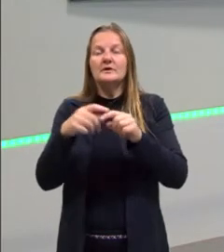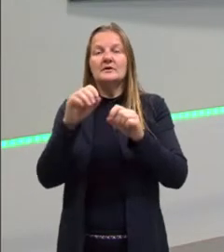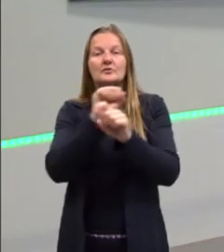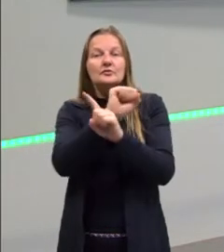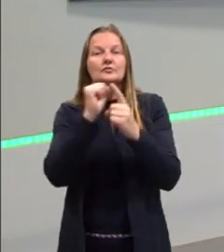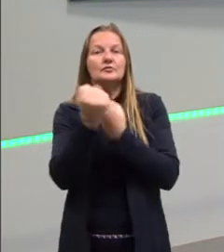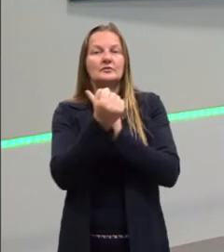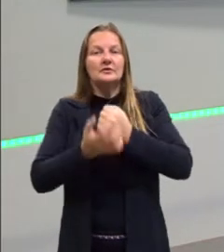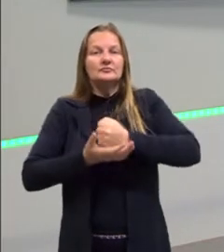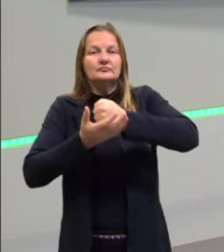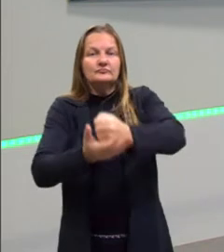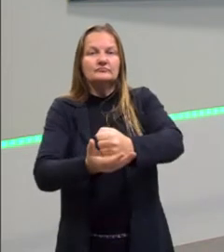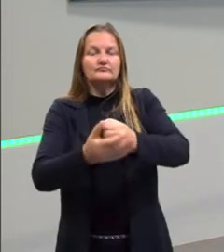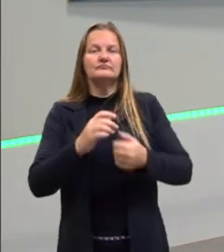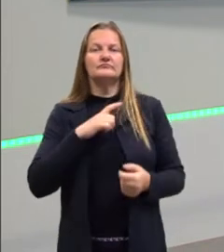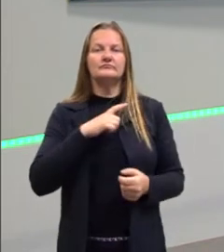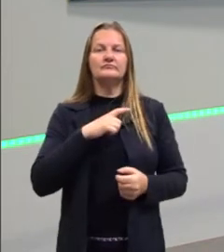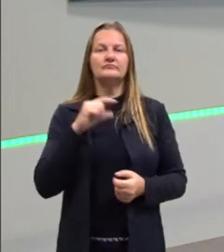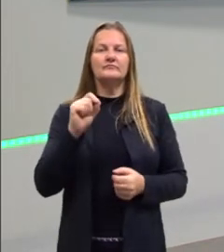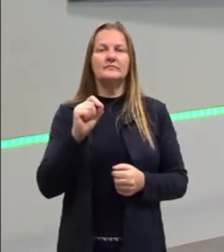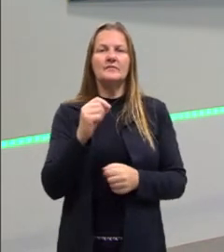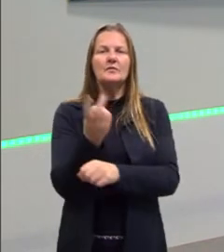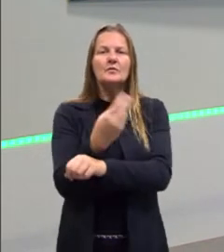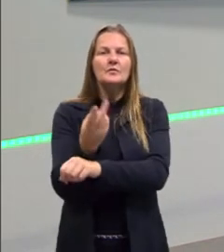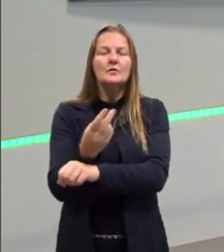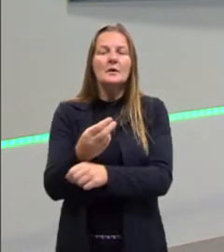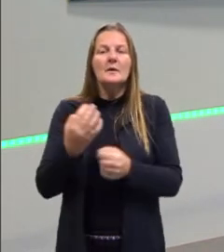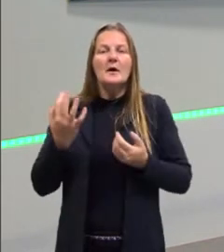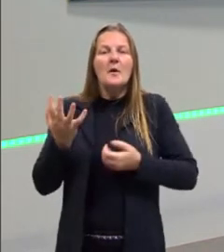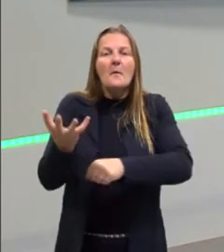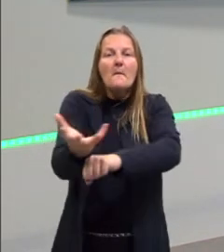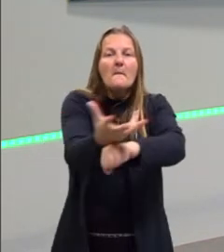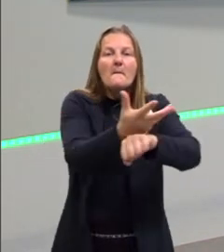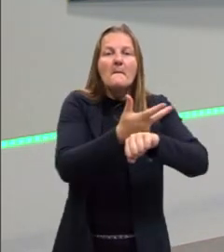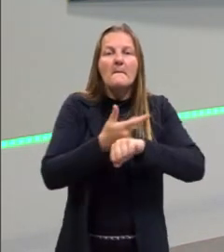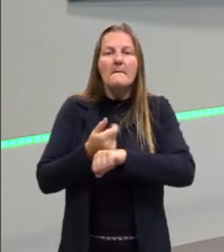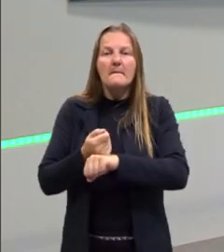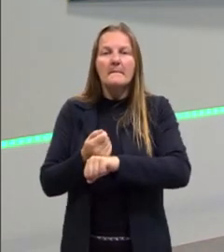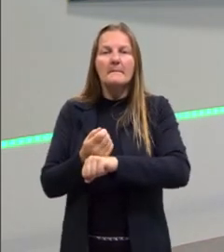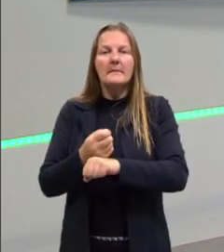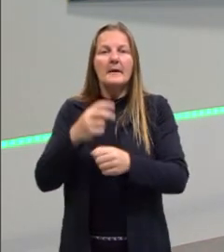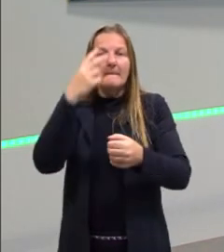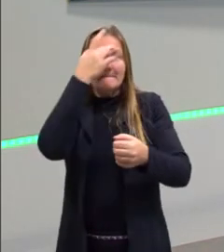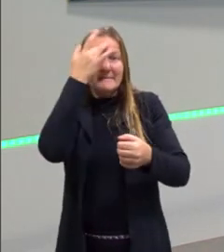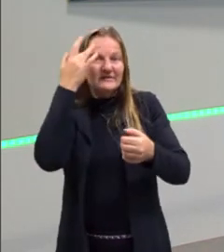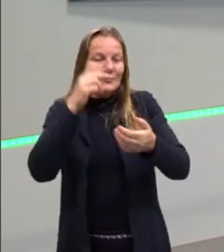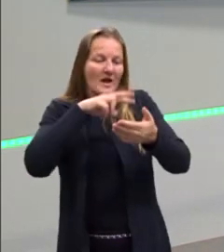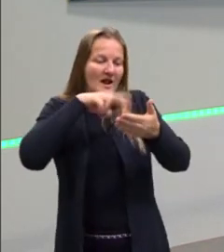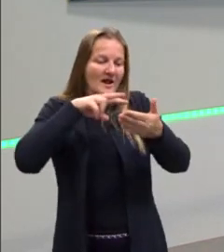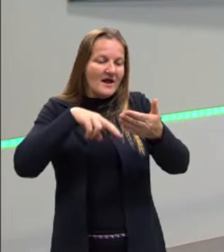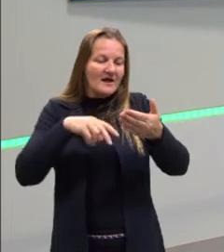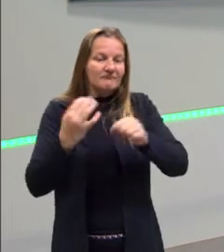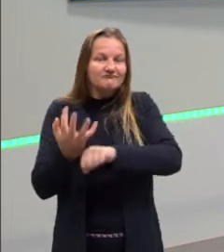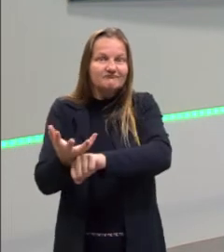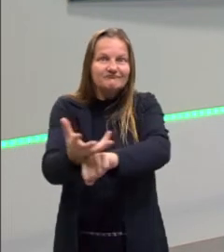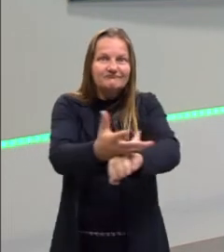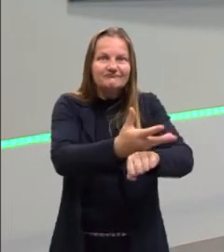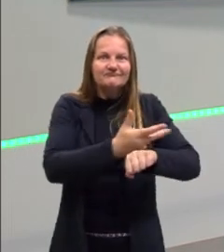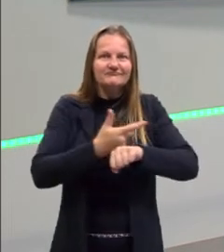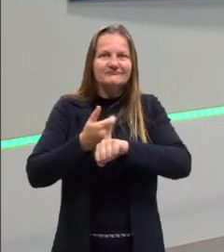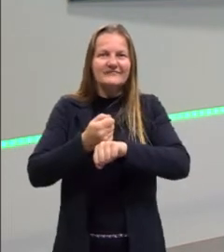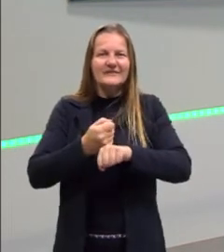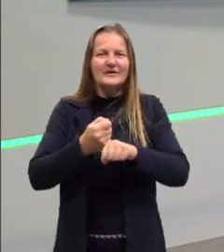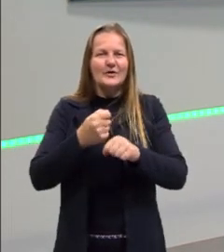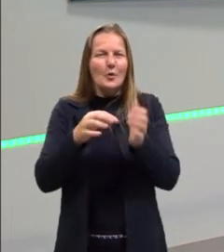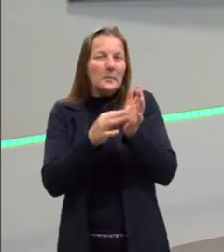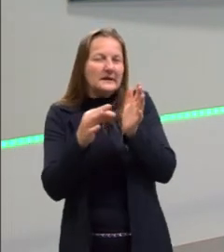produto, ideia ou serviço, ele busca persuadir o leitor a mudar a sua